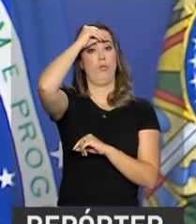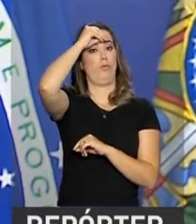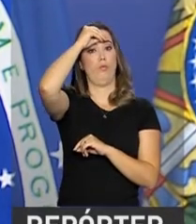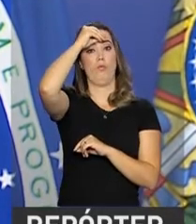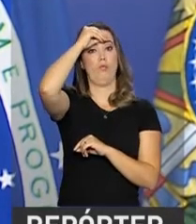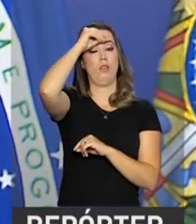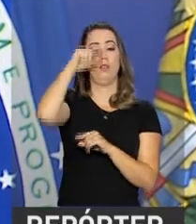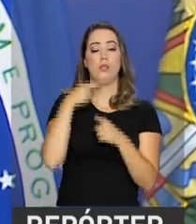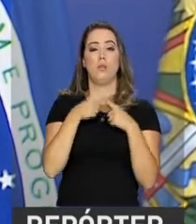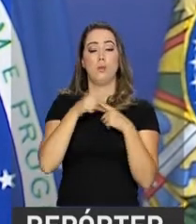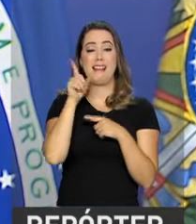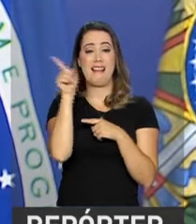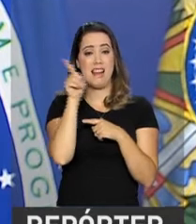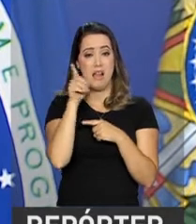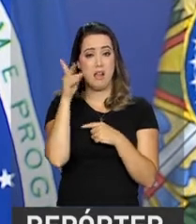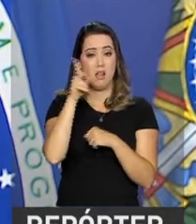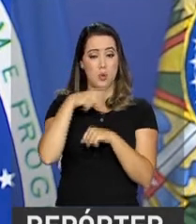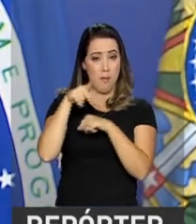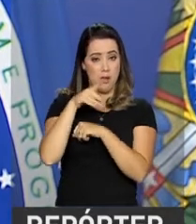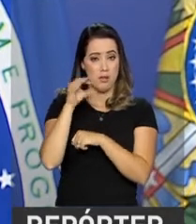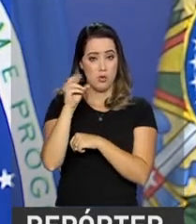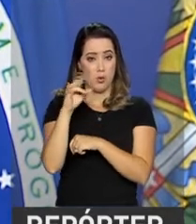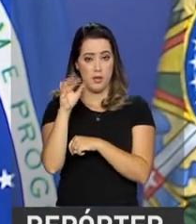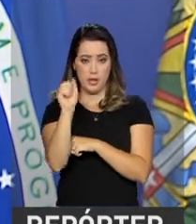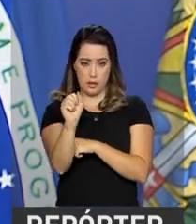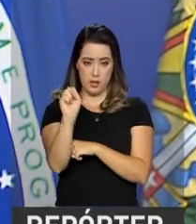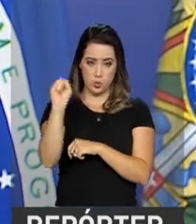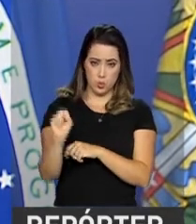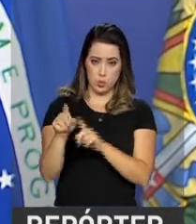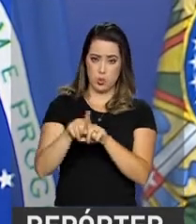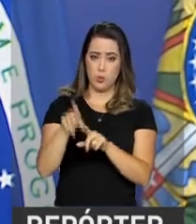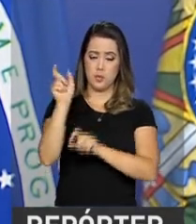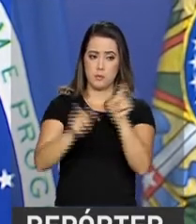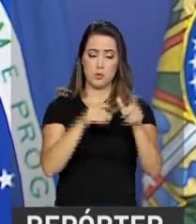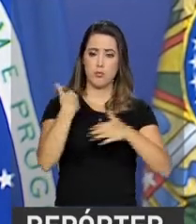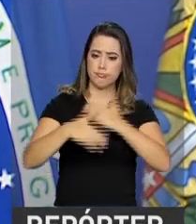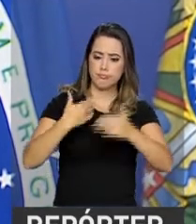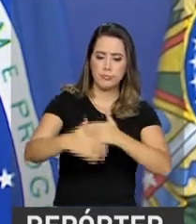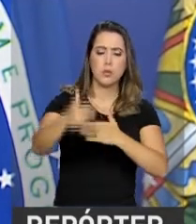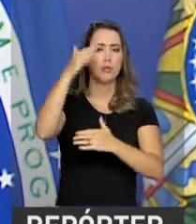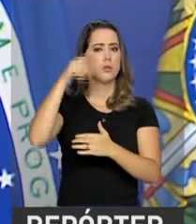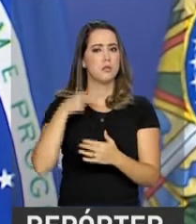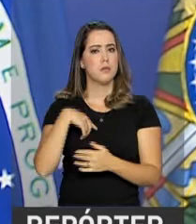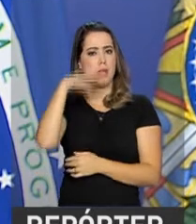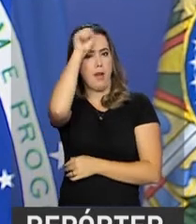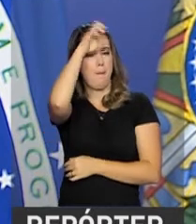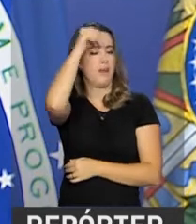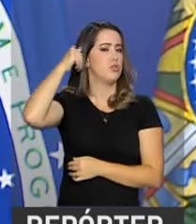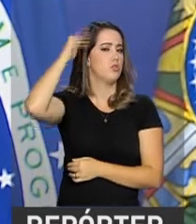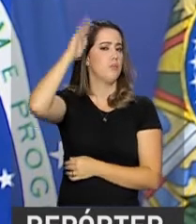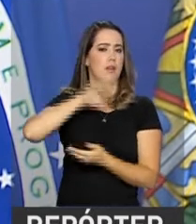as pessoas prosperam enormemente, tecnologicamente, nas várias áreas